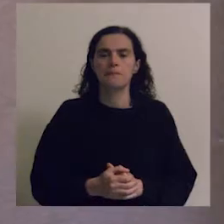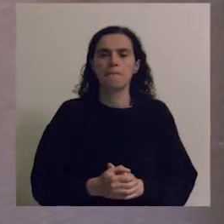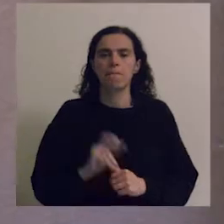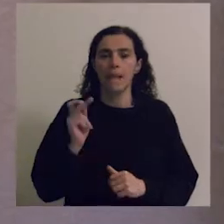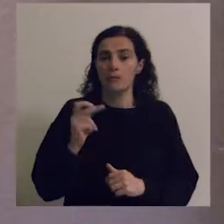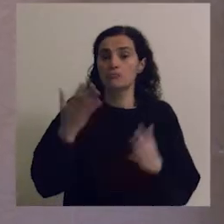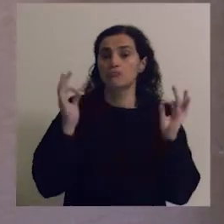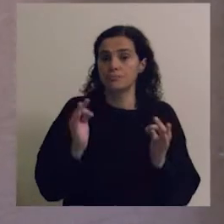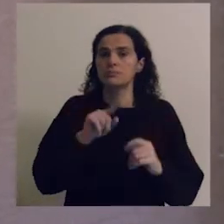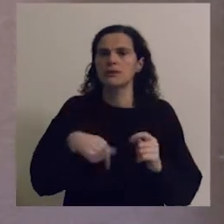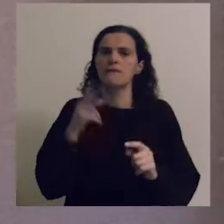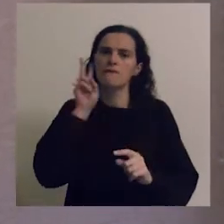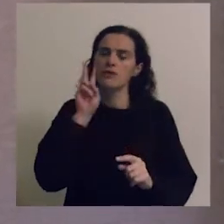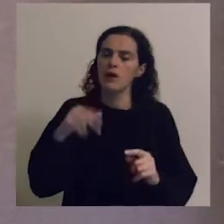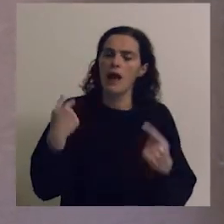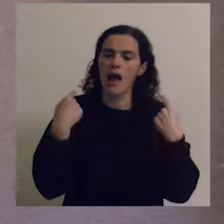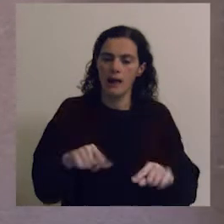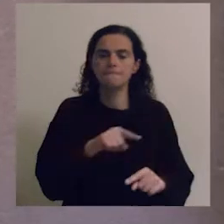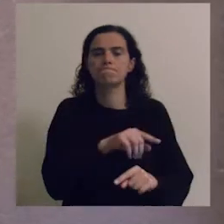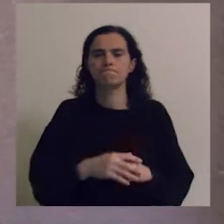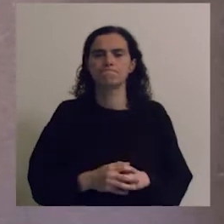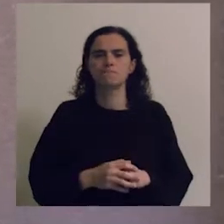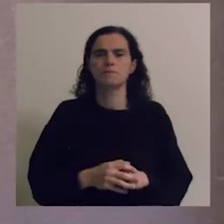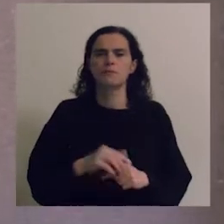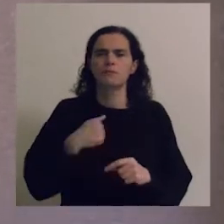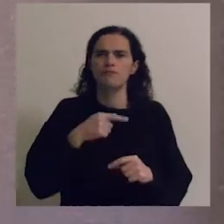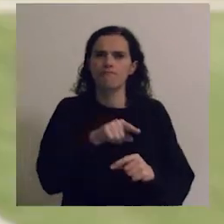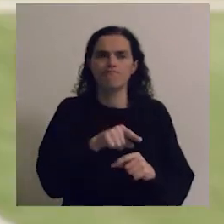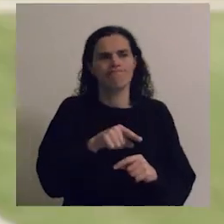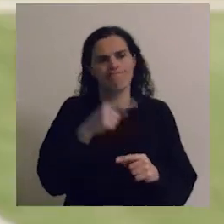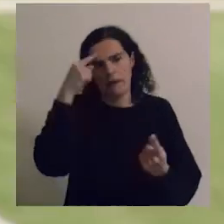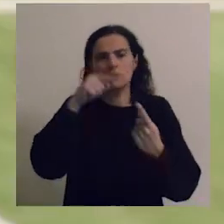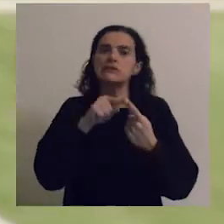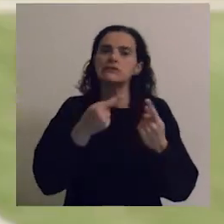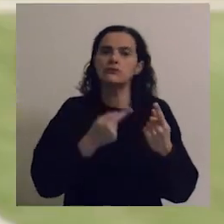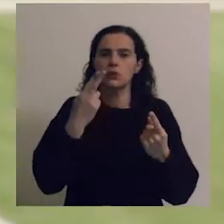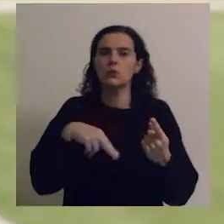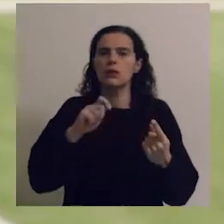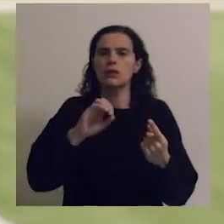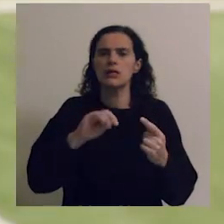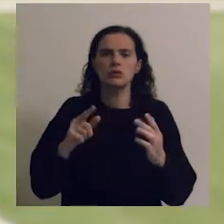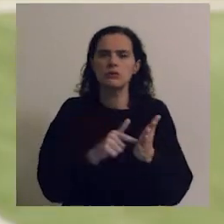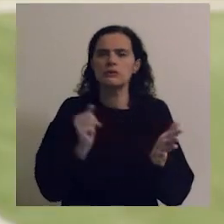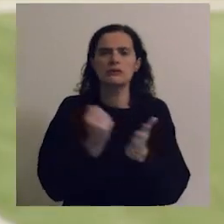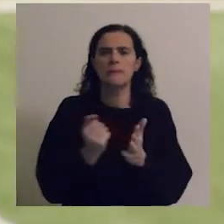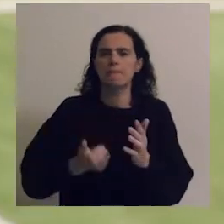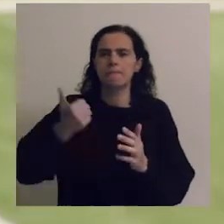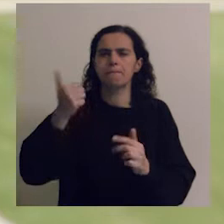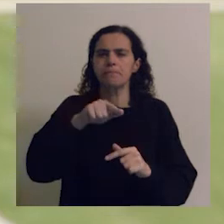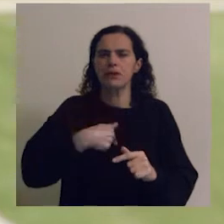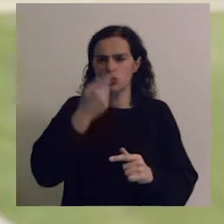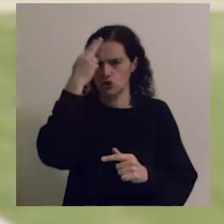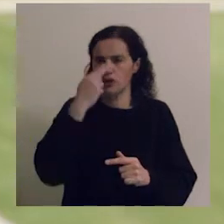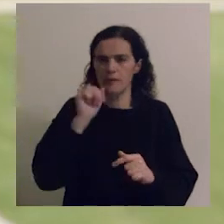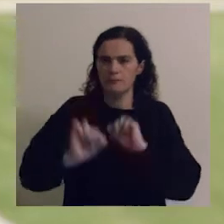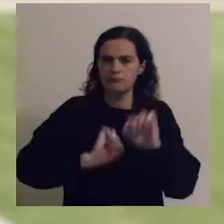e que, de facto, valoriza os eixos que a Unesco privilegiou desde sempre na sua história,